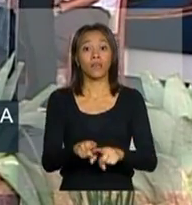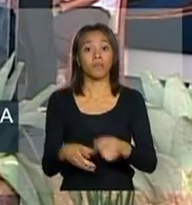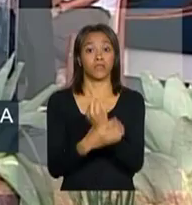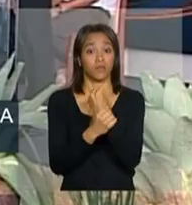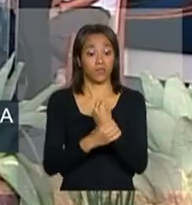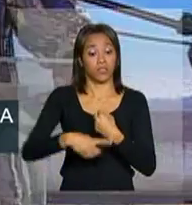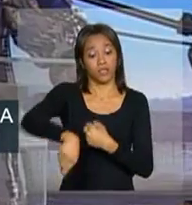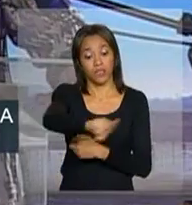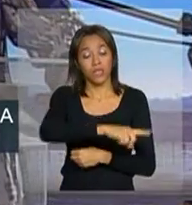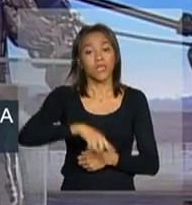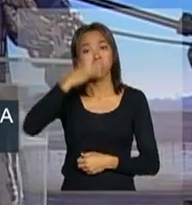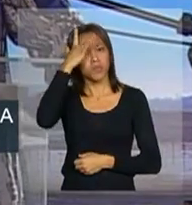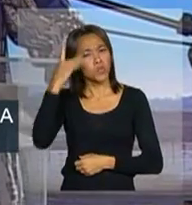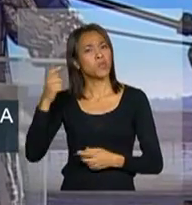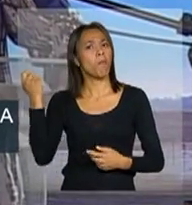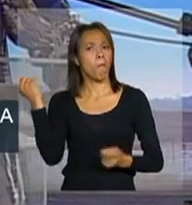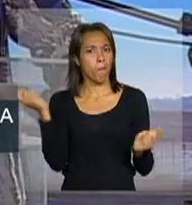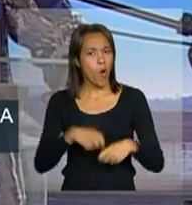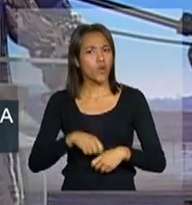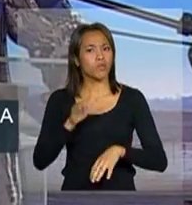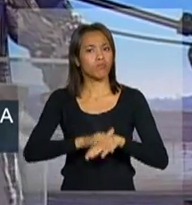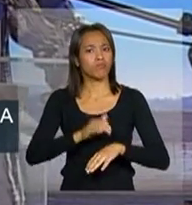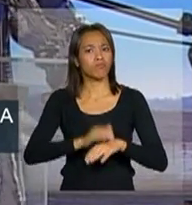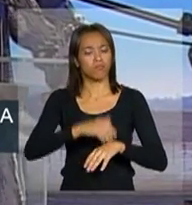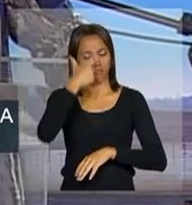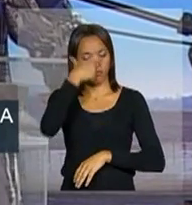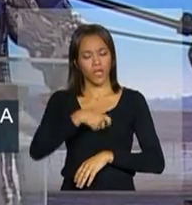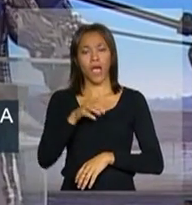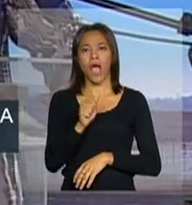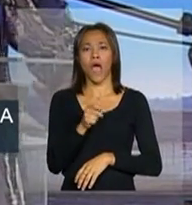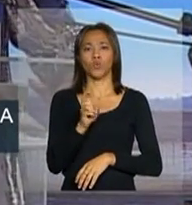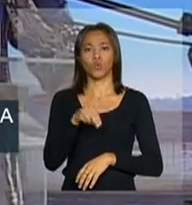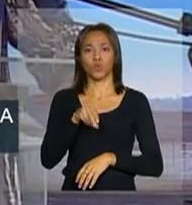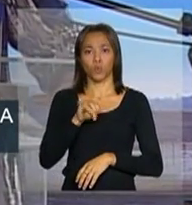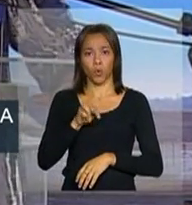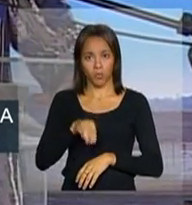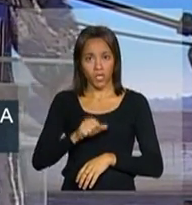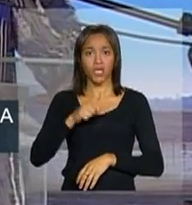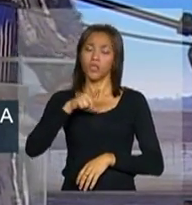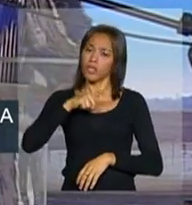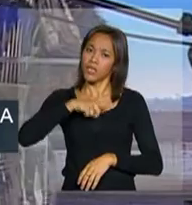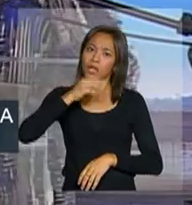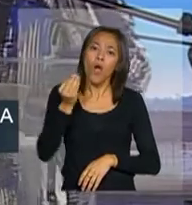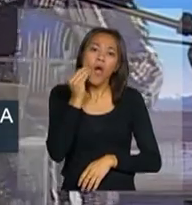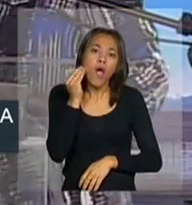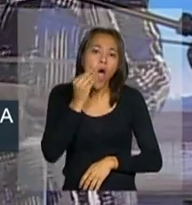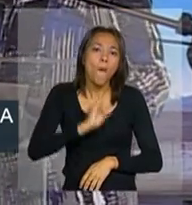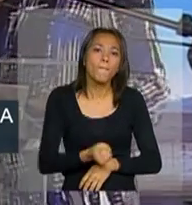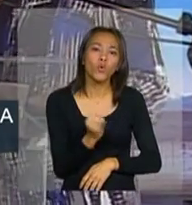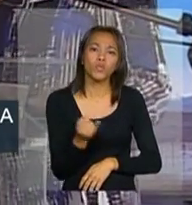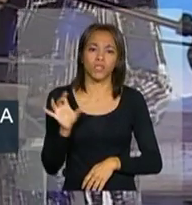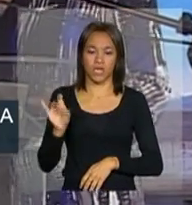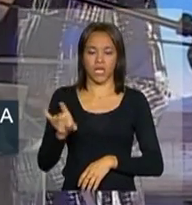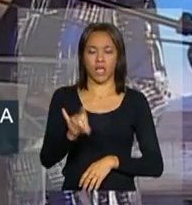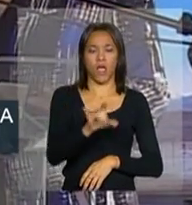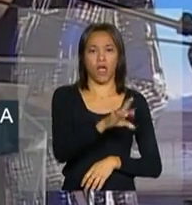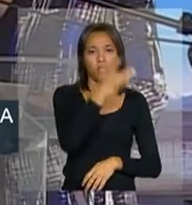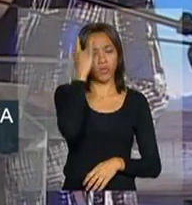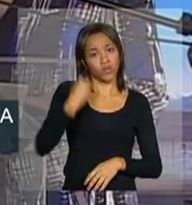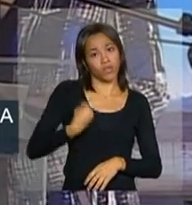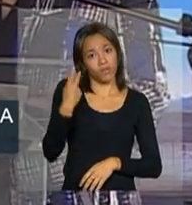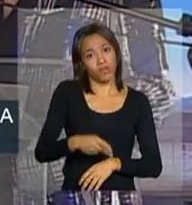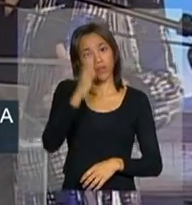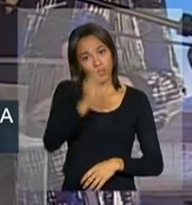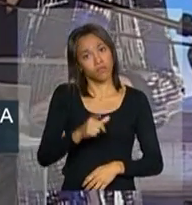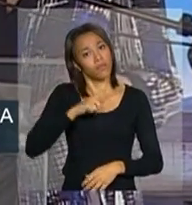pessoas possam caminhar sob seus pés e tenham as devidas oportunidades que cada um dos brasileiros tem